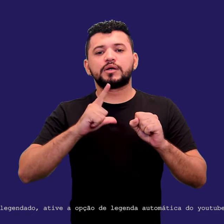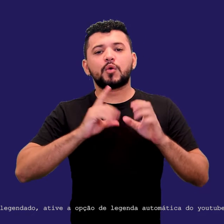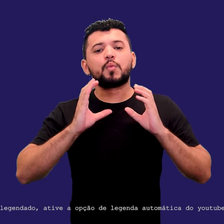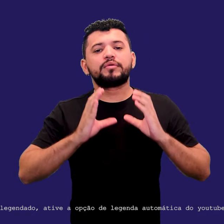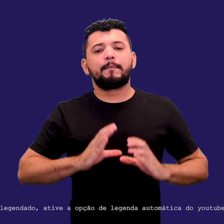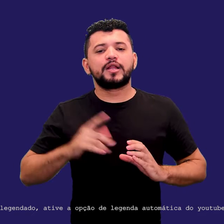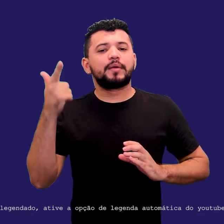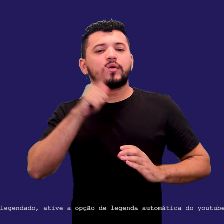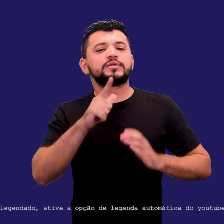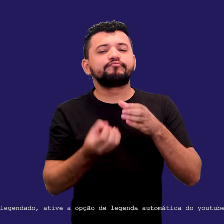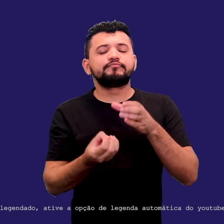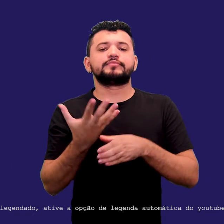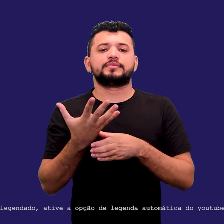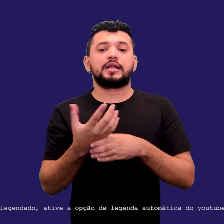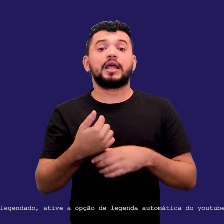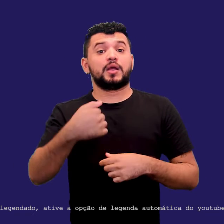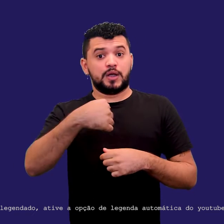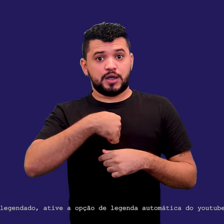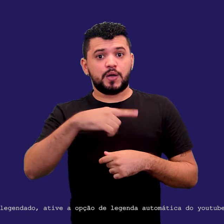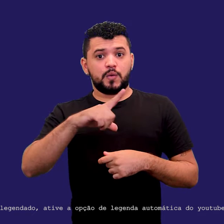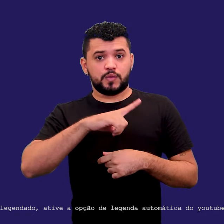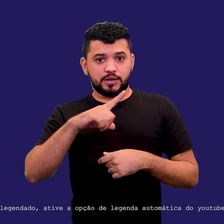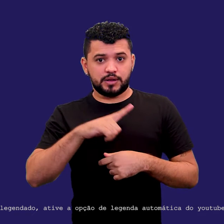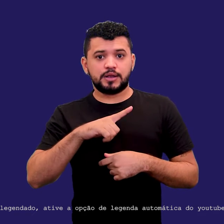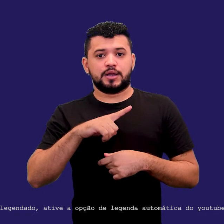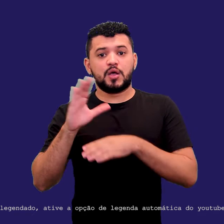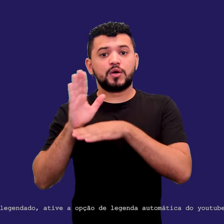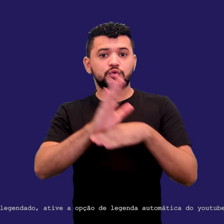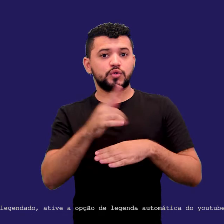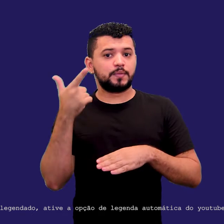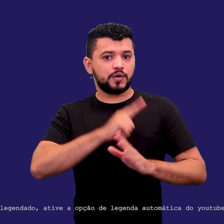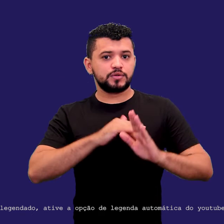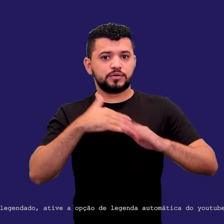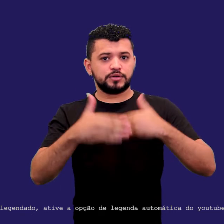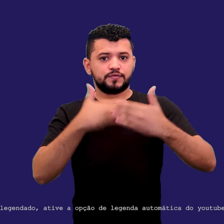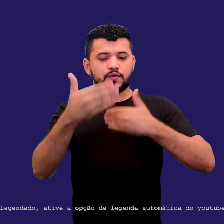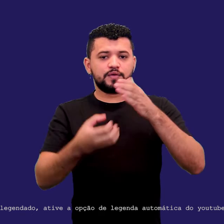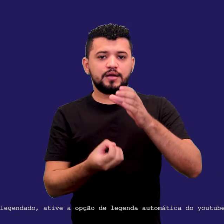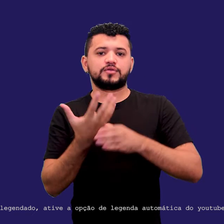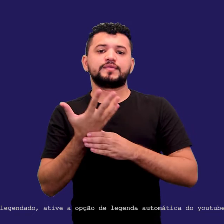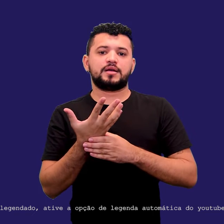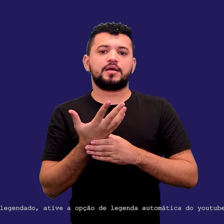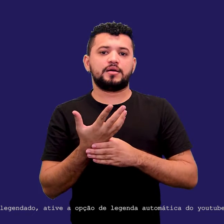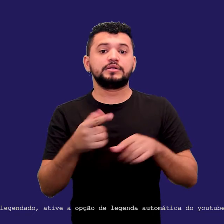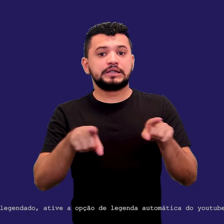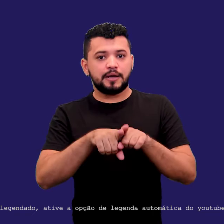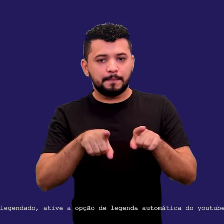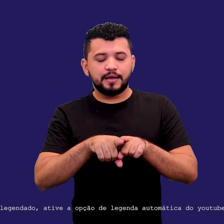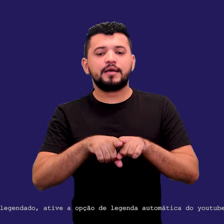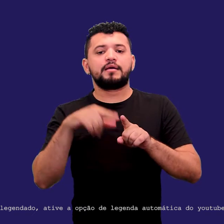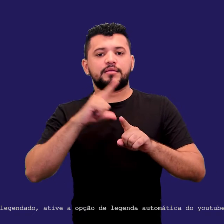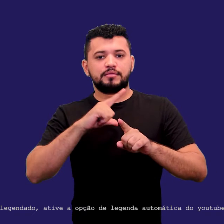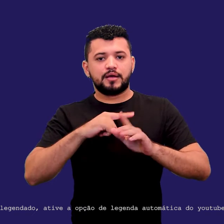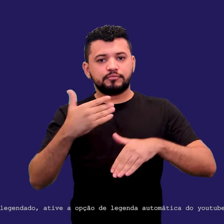Então, eu tenho mecanismos de desenvolvimento da criatividade, mecanismos de desenvolvimento do processo de comunicação,